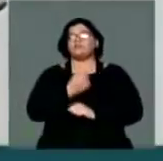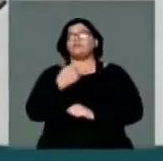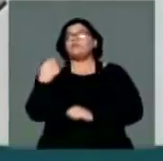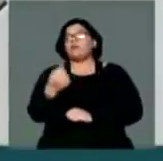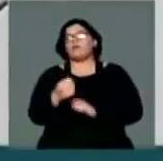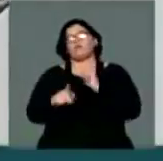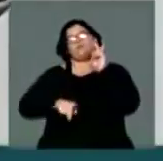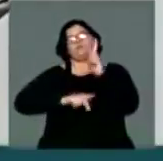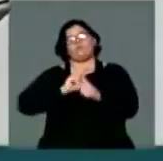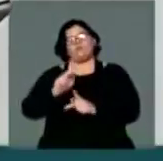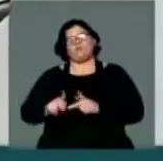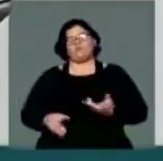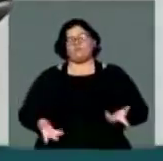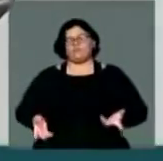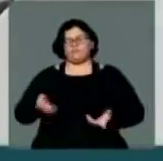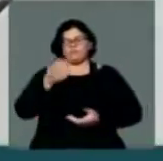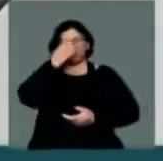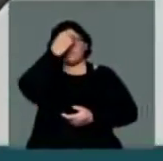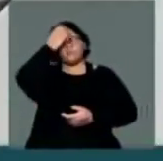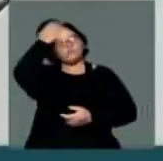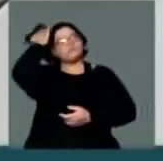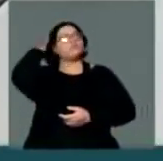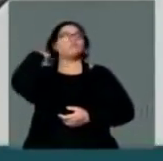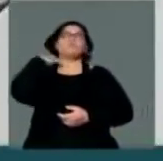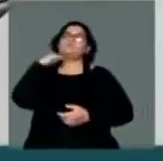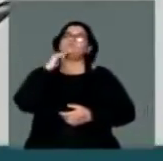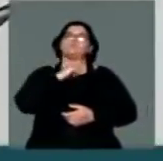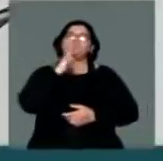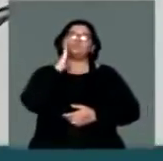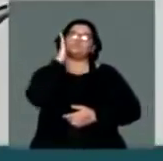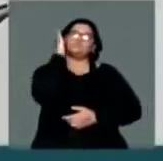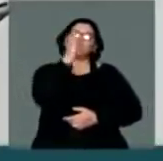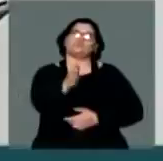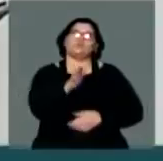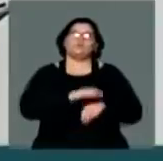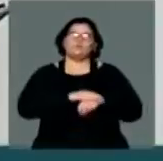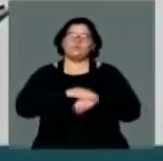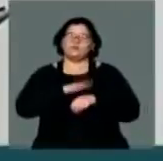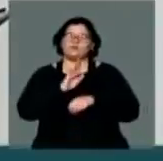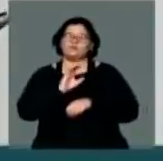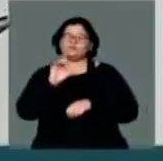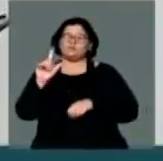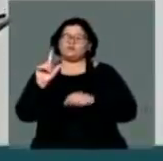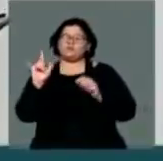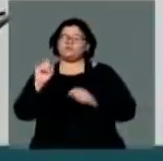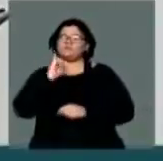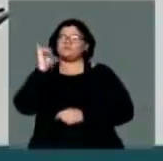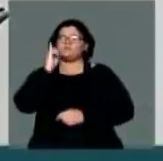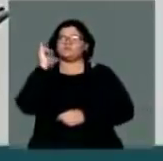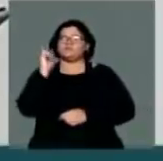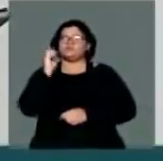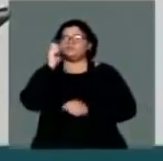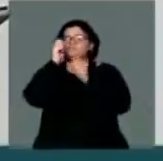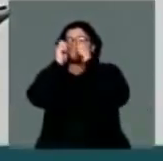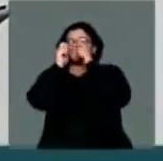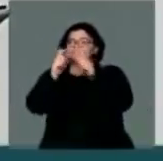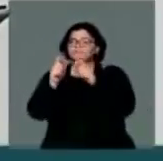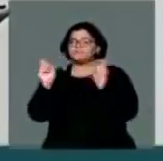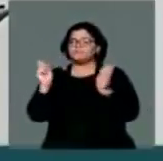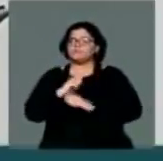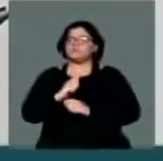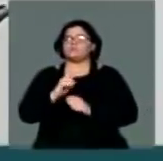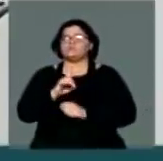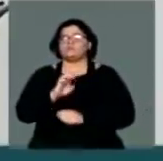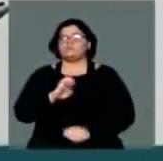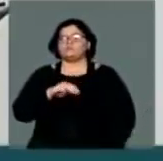deve ter uma atuação mais direta. É fundamental atentar para a possibilidade da